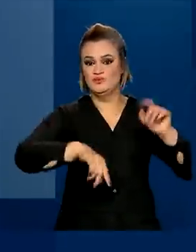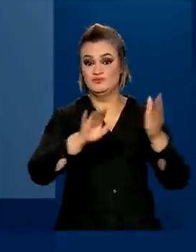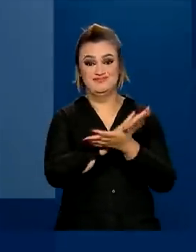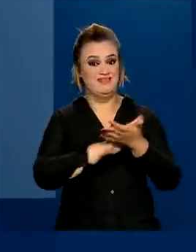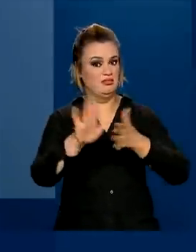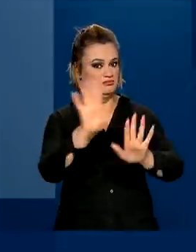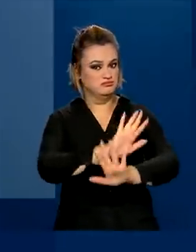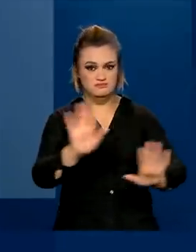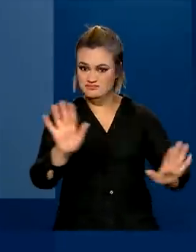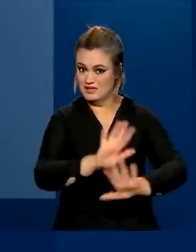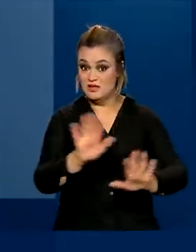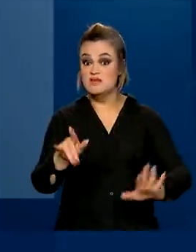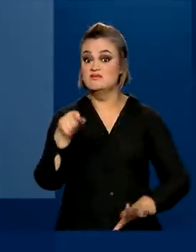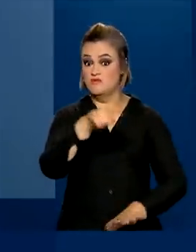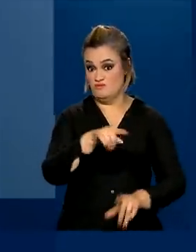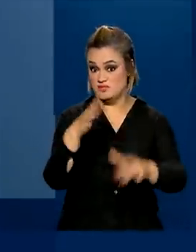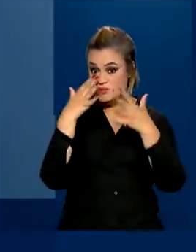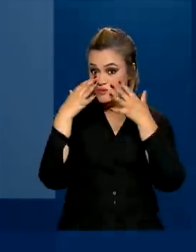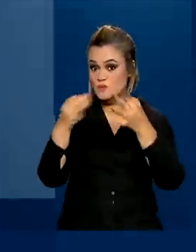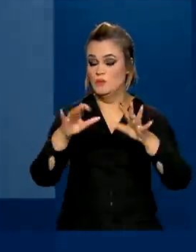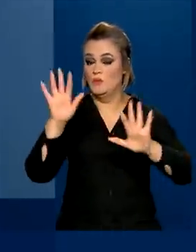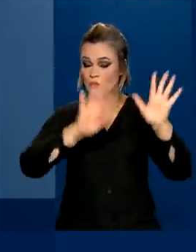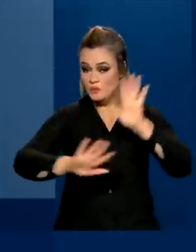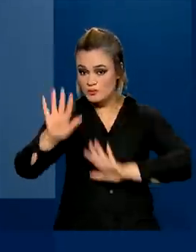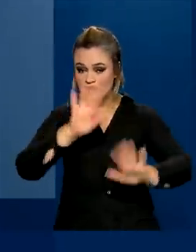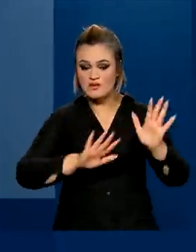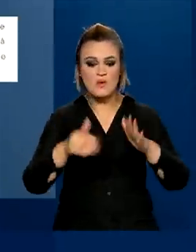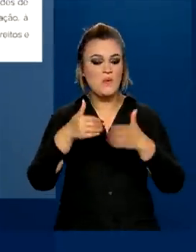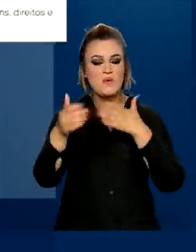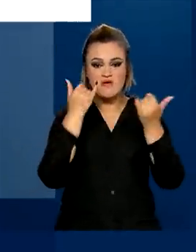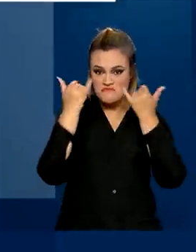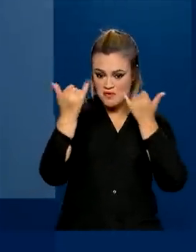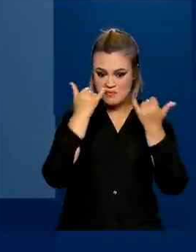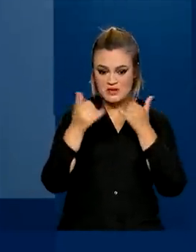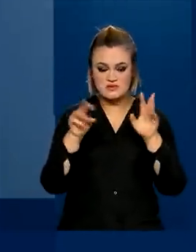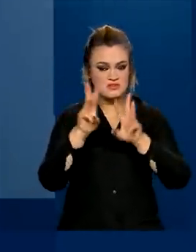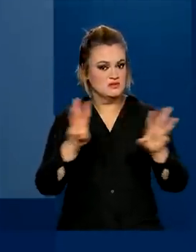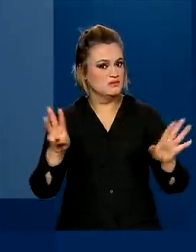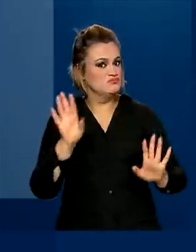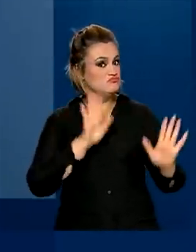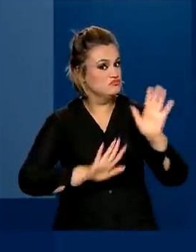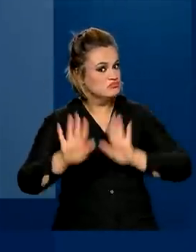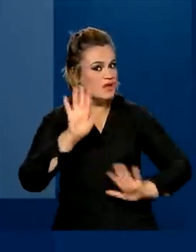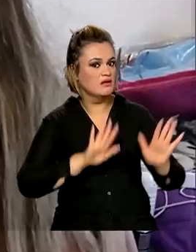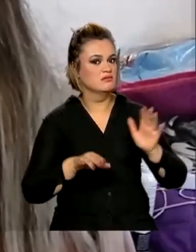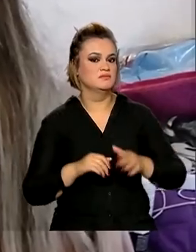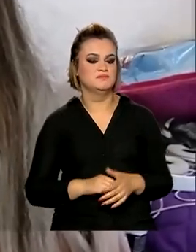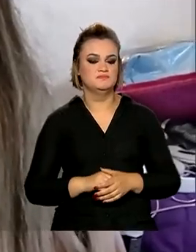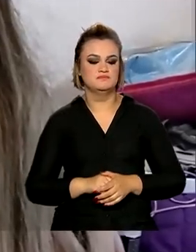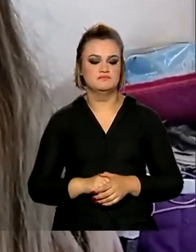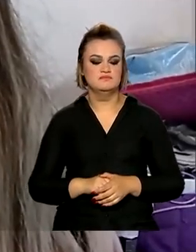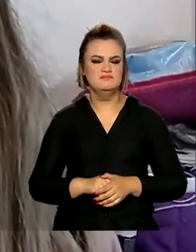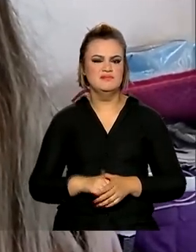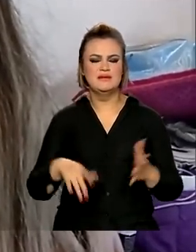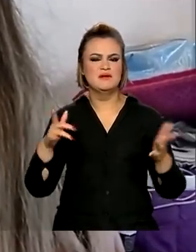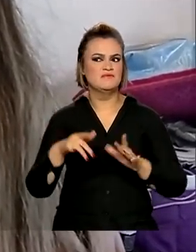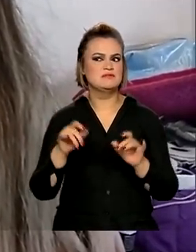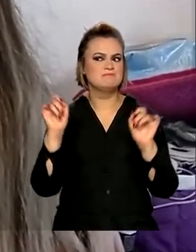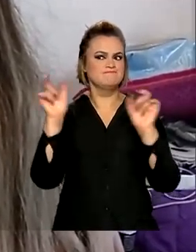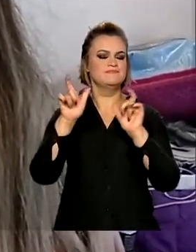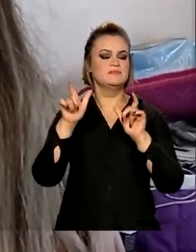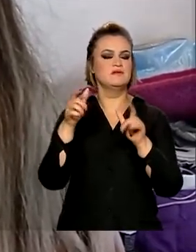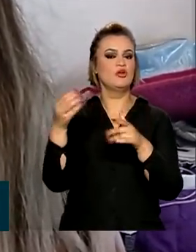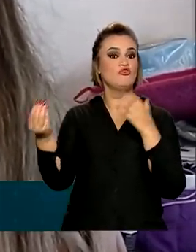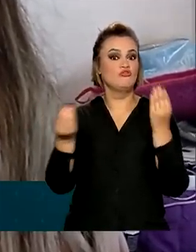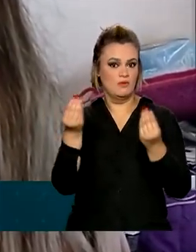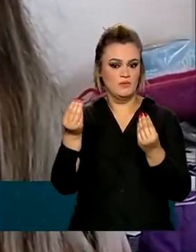e pede que a população fique atenta ao fornecer qualquer informação pessoal pela internet. E para não cair em golpes na